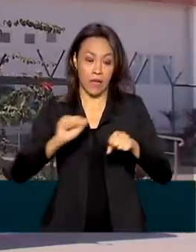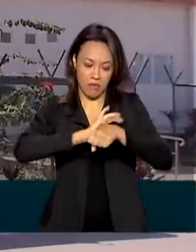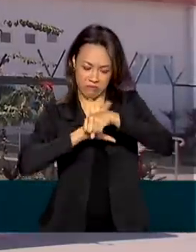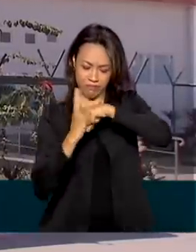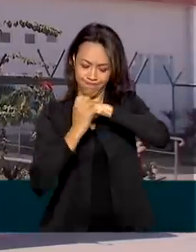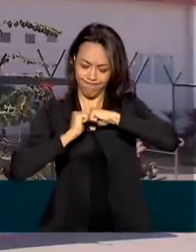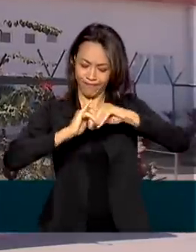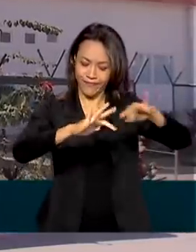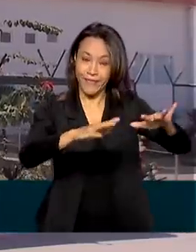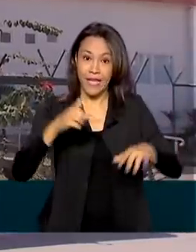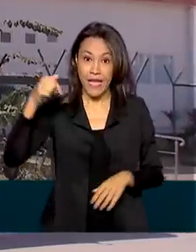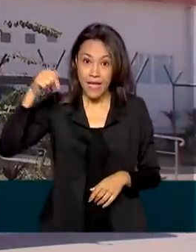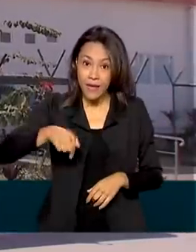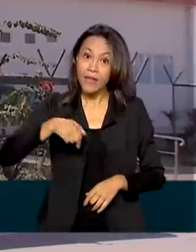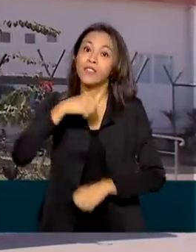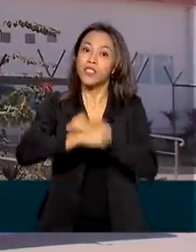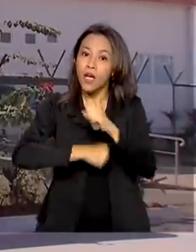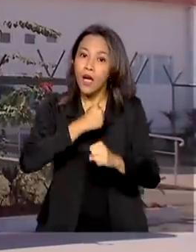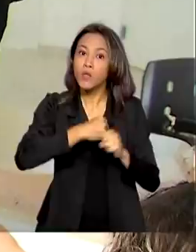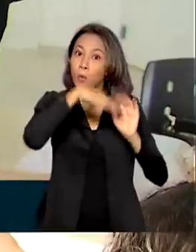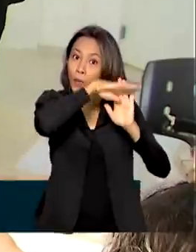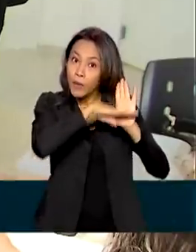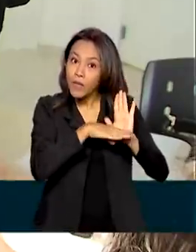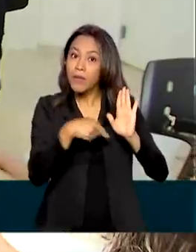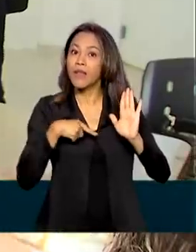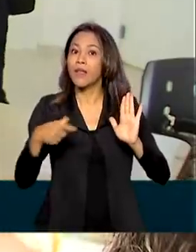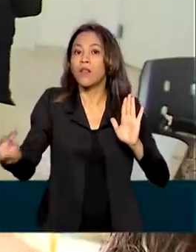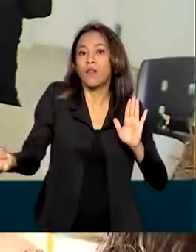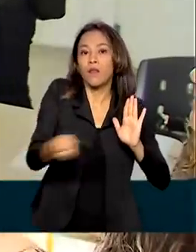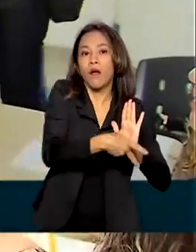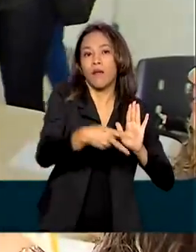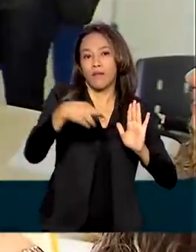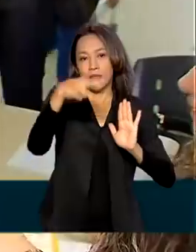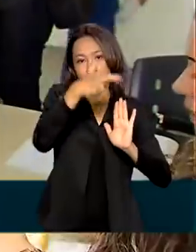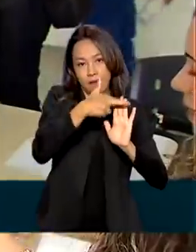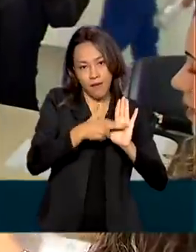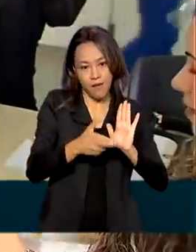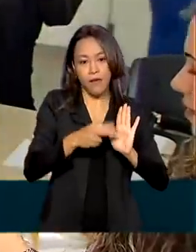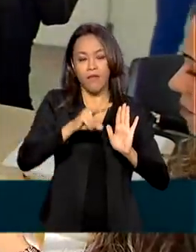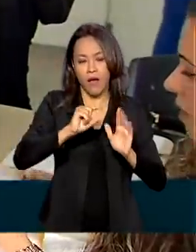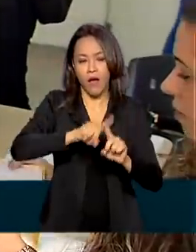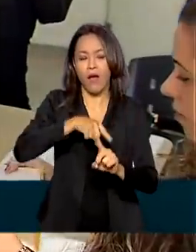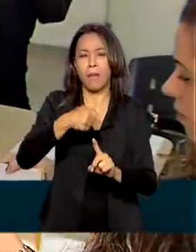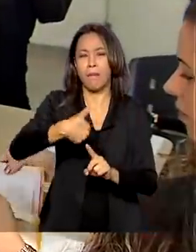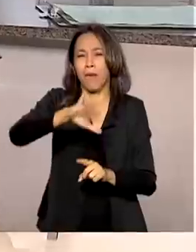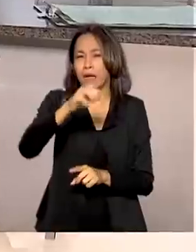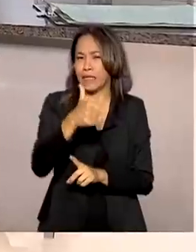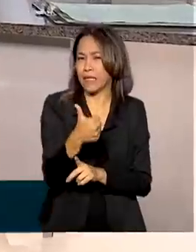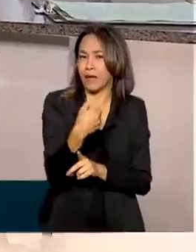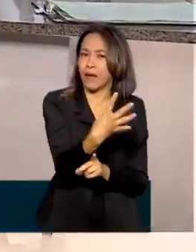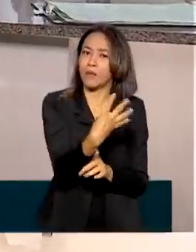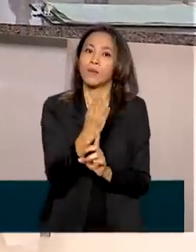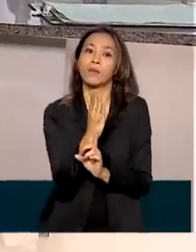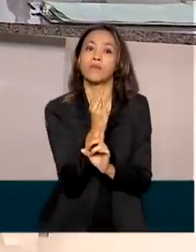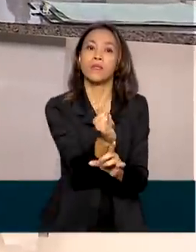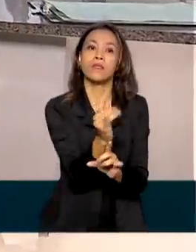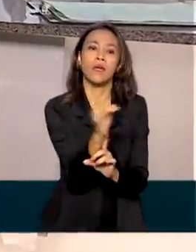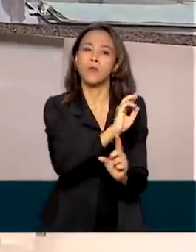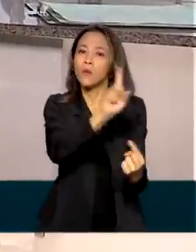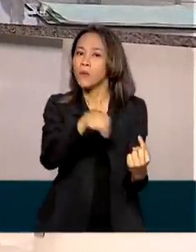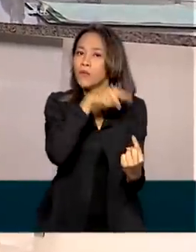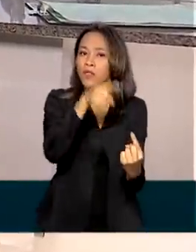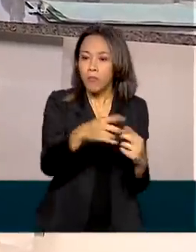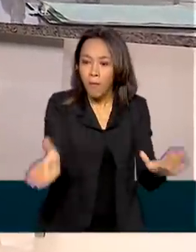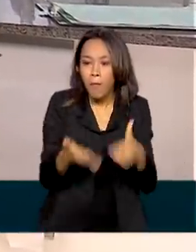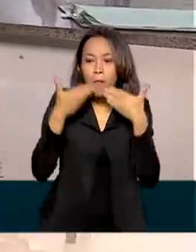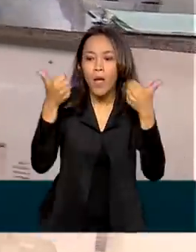este ano o programa Previne Brasil tem novas regras e vai destinar mais de 14 bilhões de reais para melhorar o atendimento